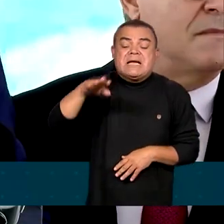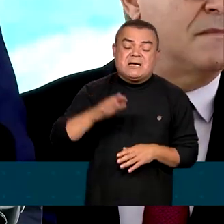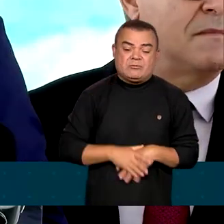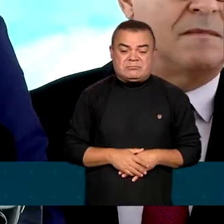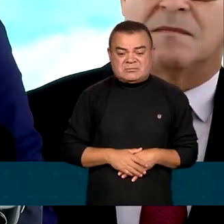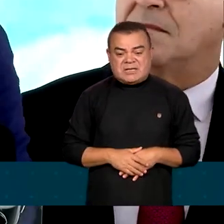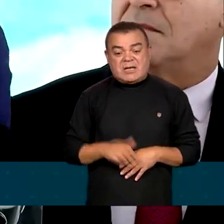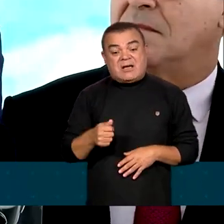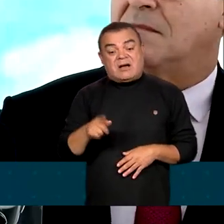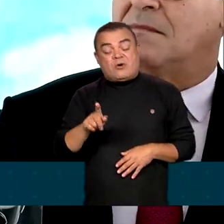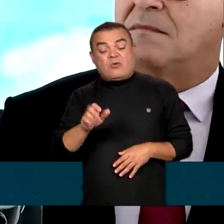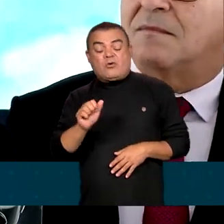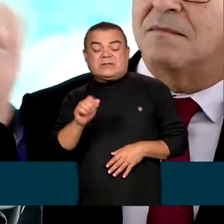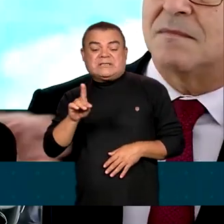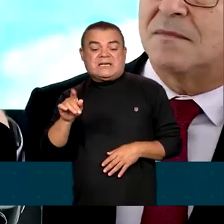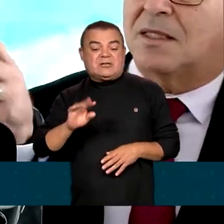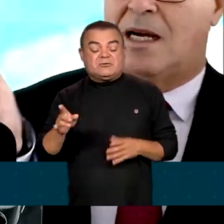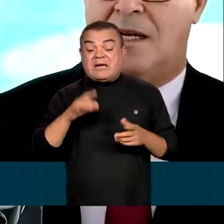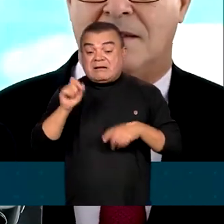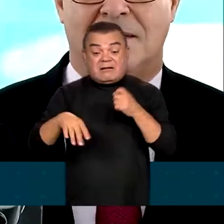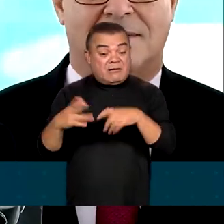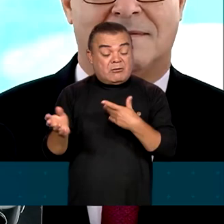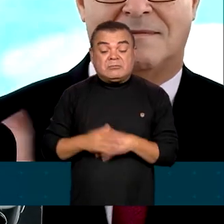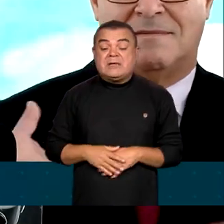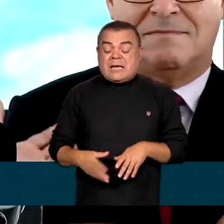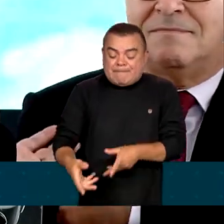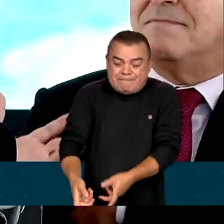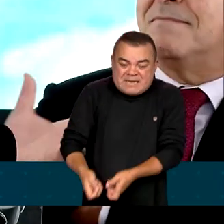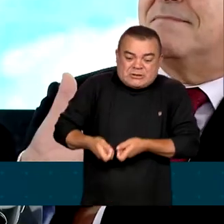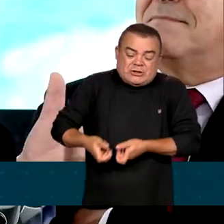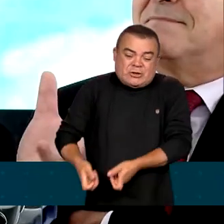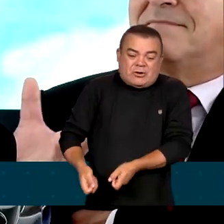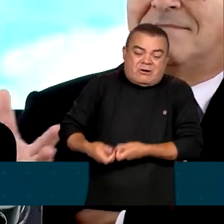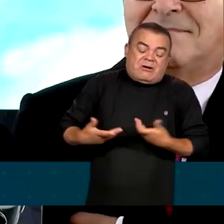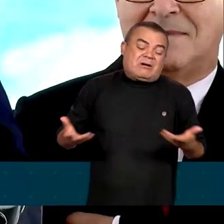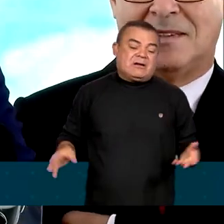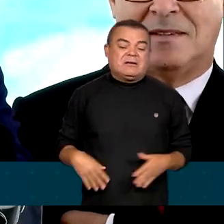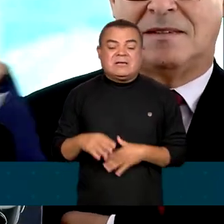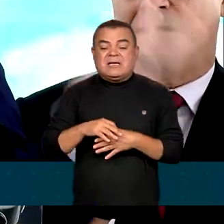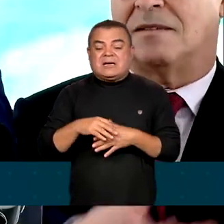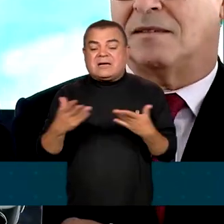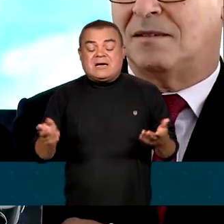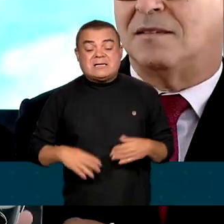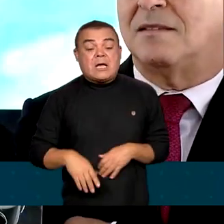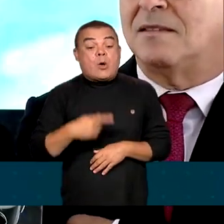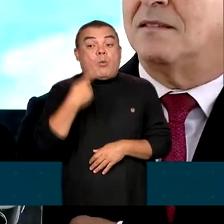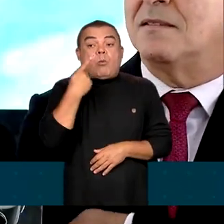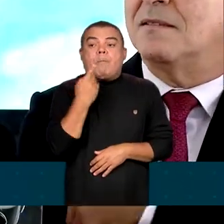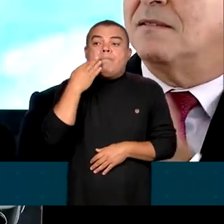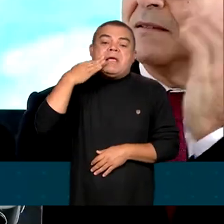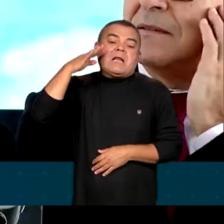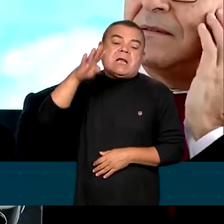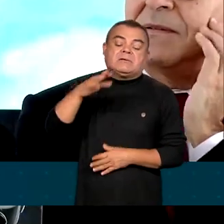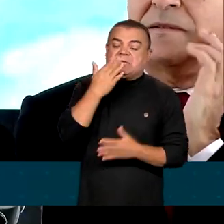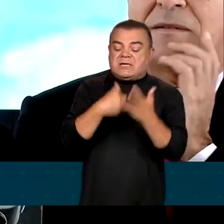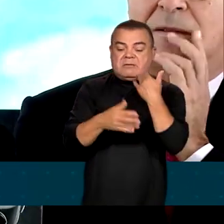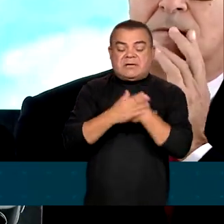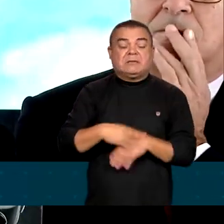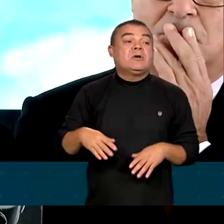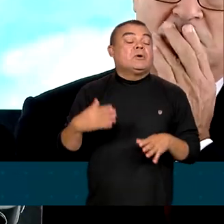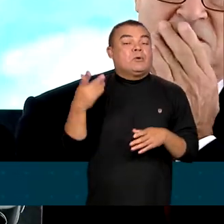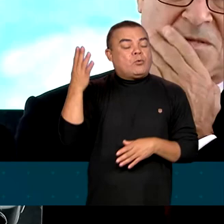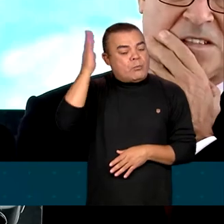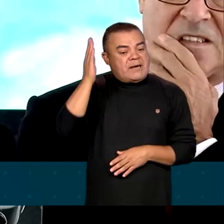algodão não é grão, mandioca, frutas, tudo, então assim, carne, entendeu? Um bilhão de toneladas de alimentos que o Brasil produz